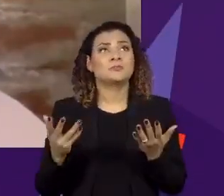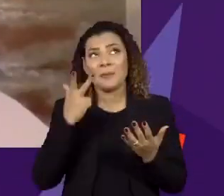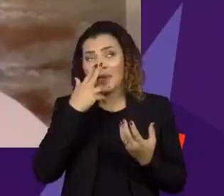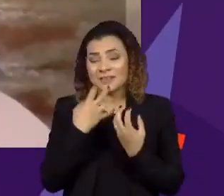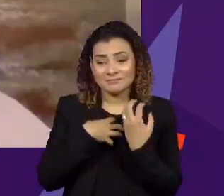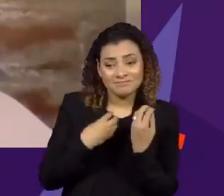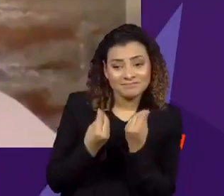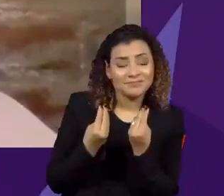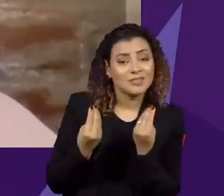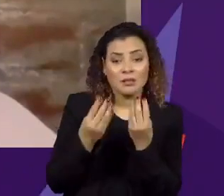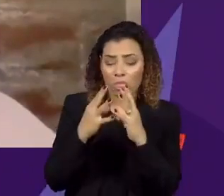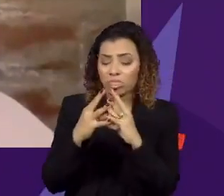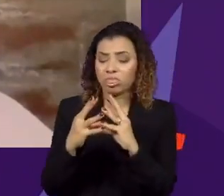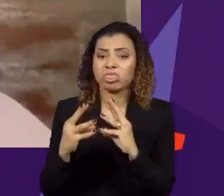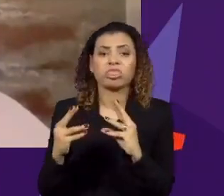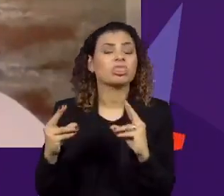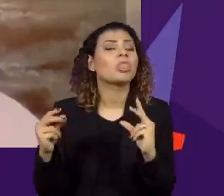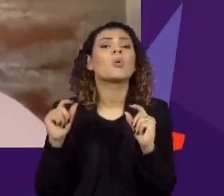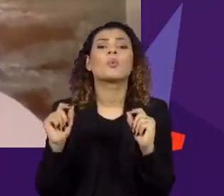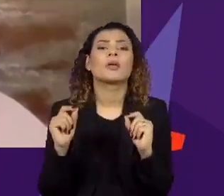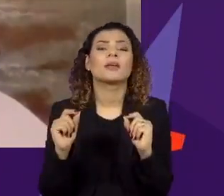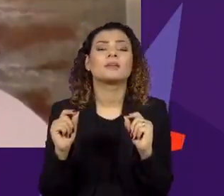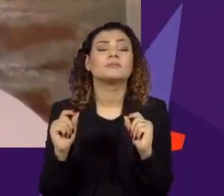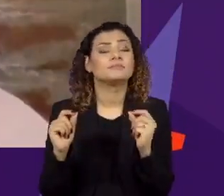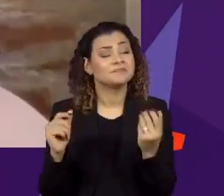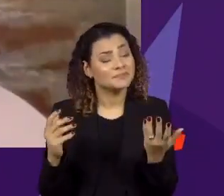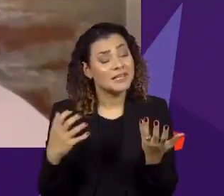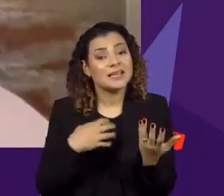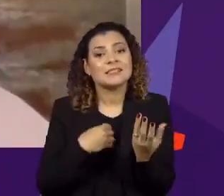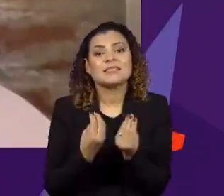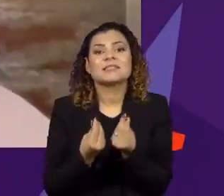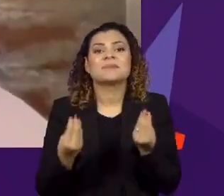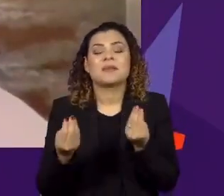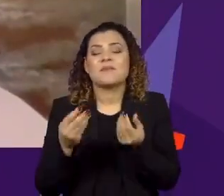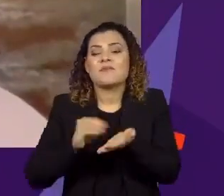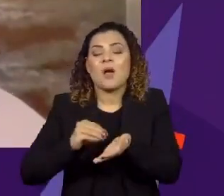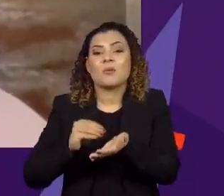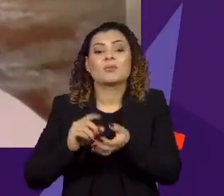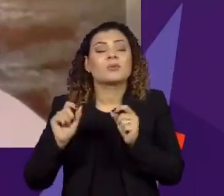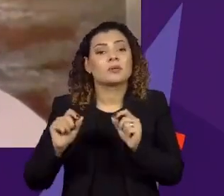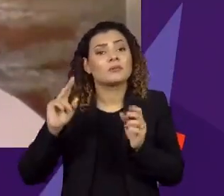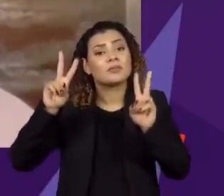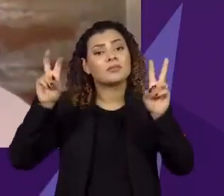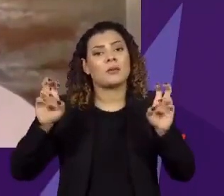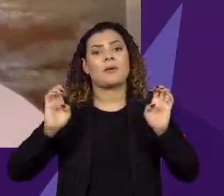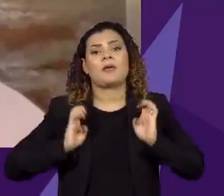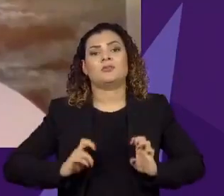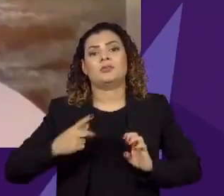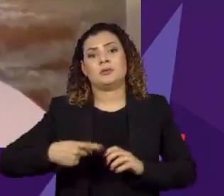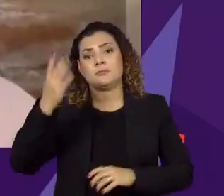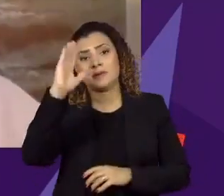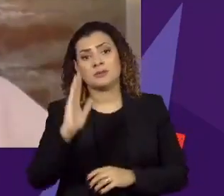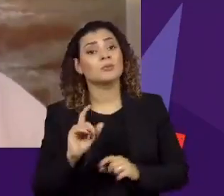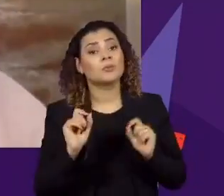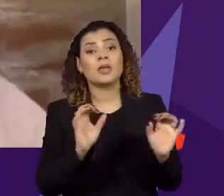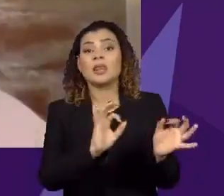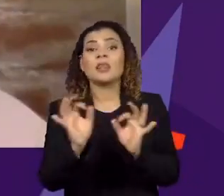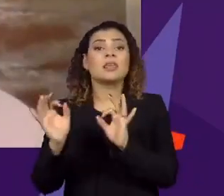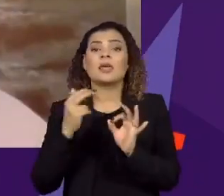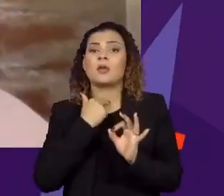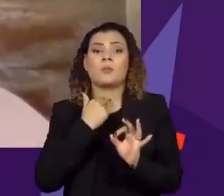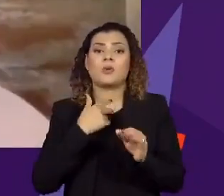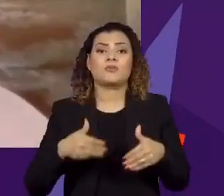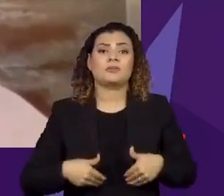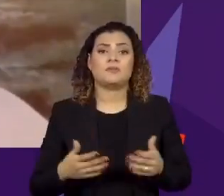não teve a sensatez de dizer, a grande questão ética no Brasil é que ninguém pode passar